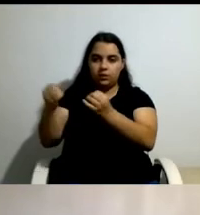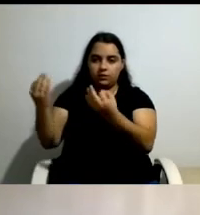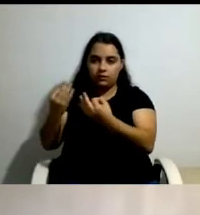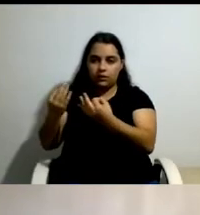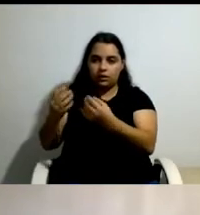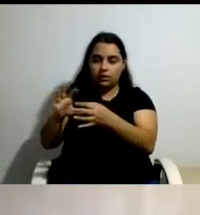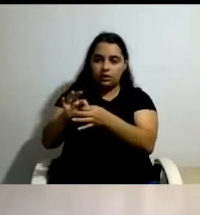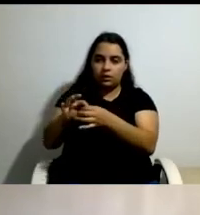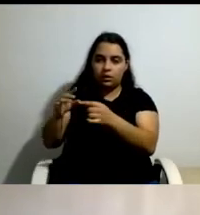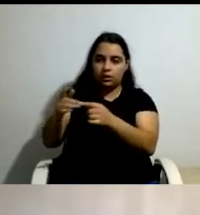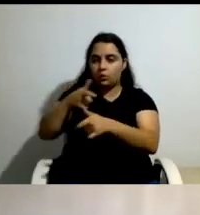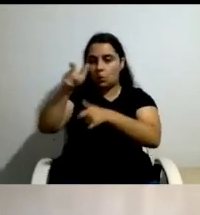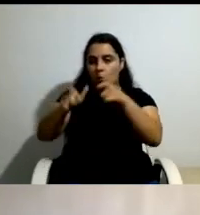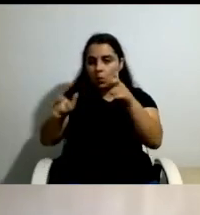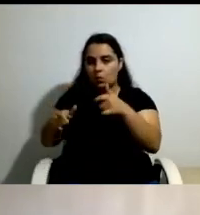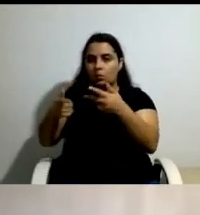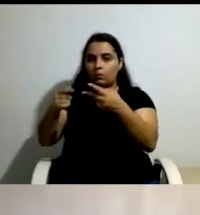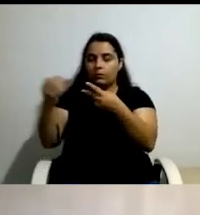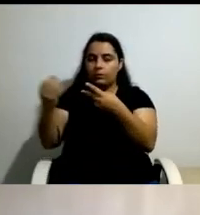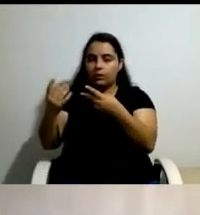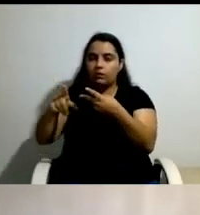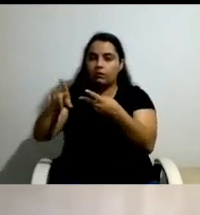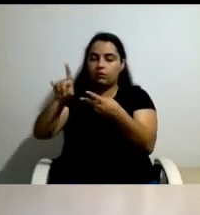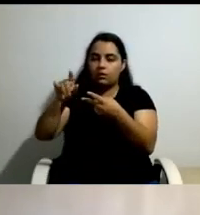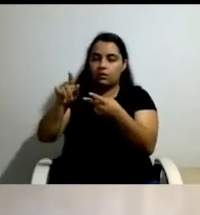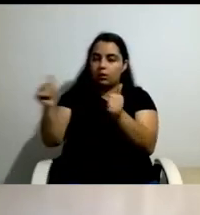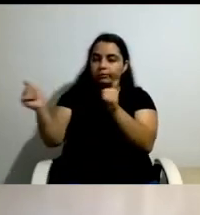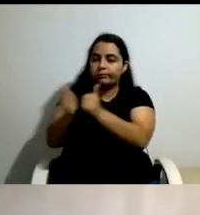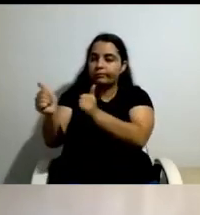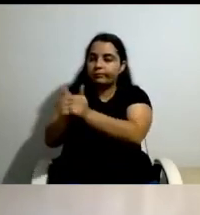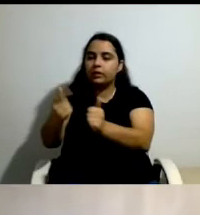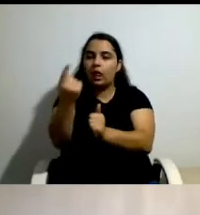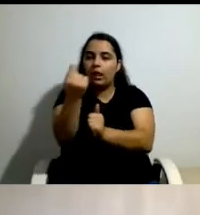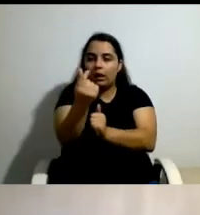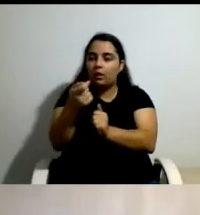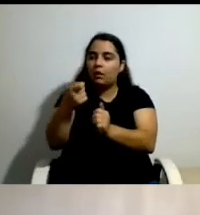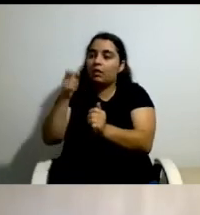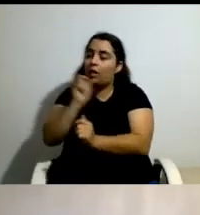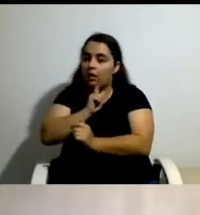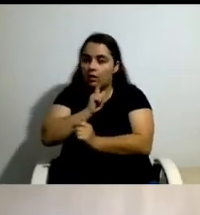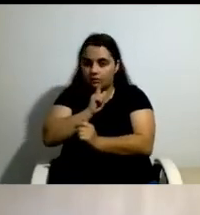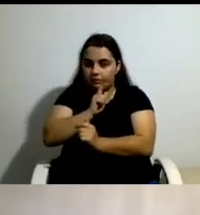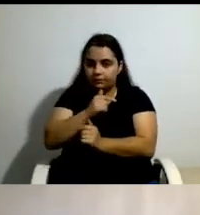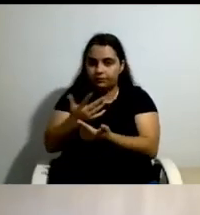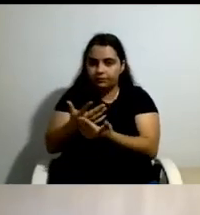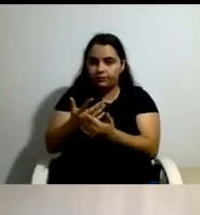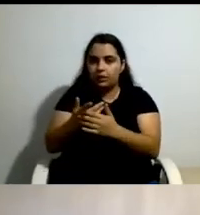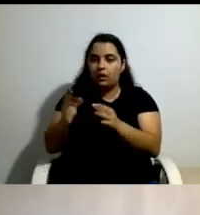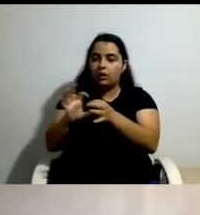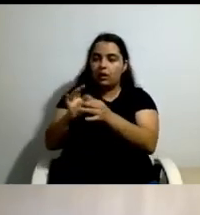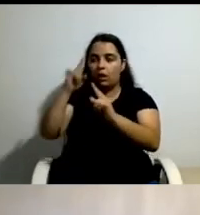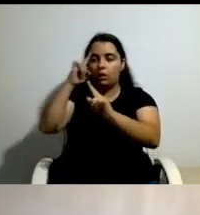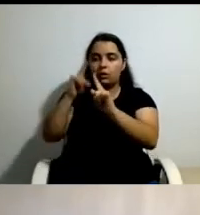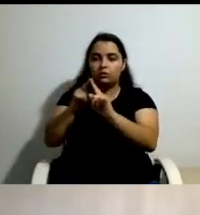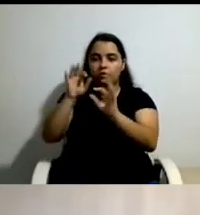considerando as metas em termos de realizações que colocou inicialmente. Por outro lado, a